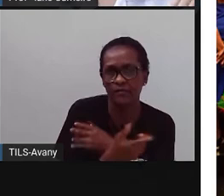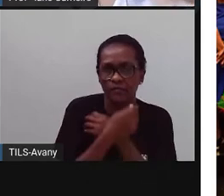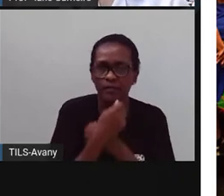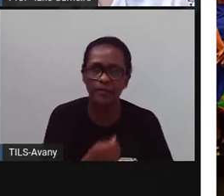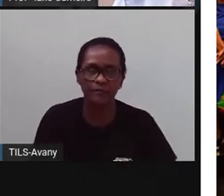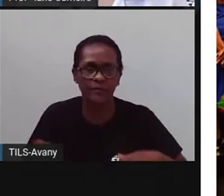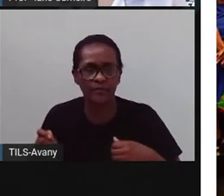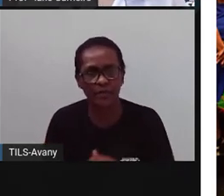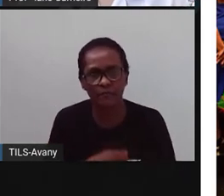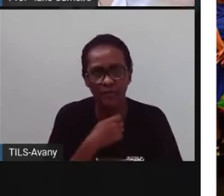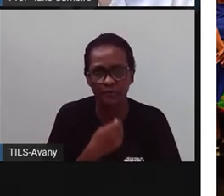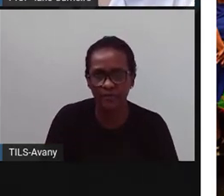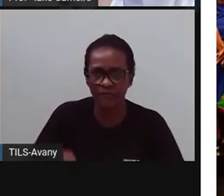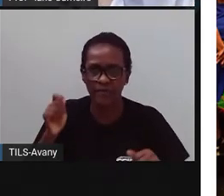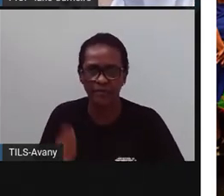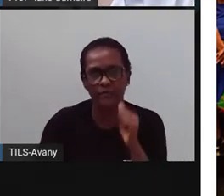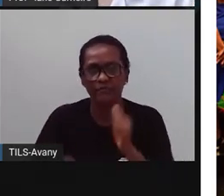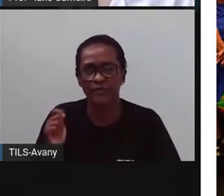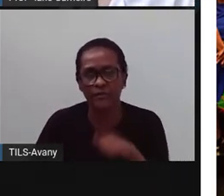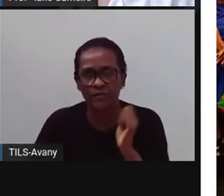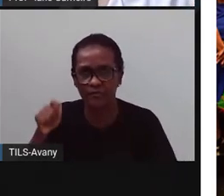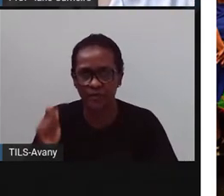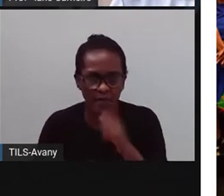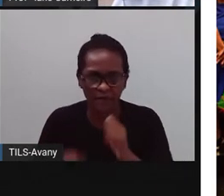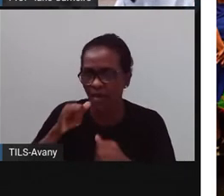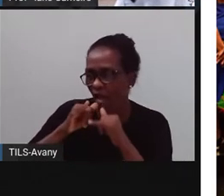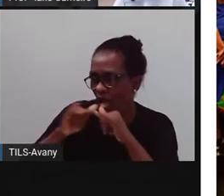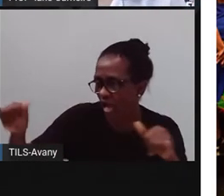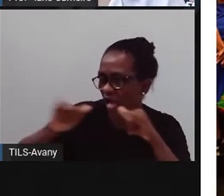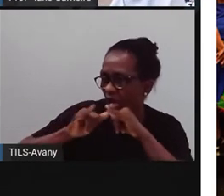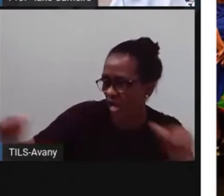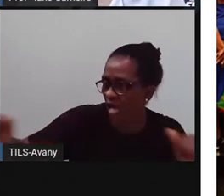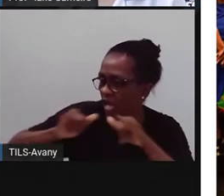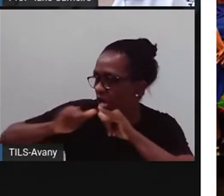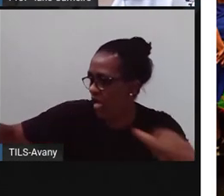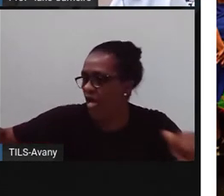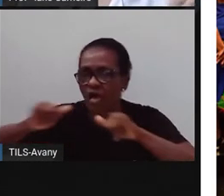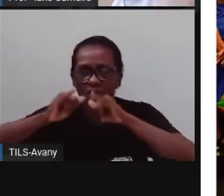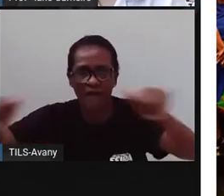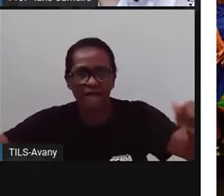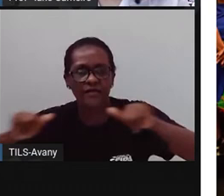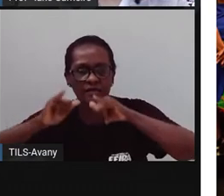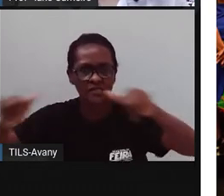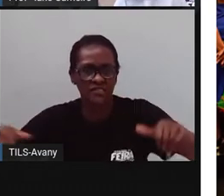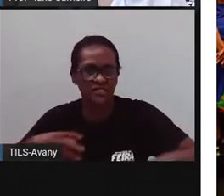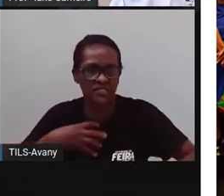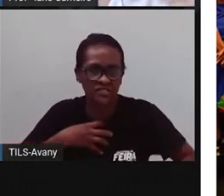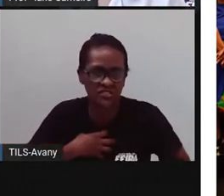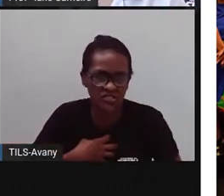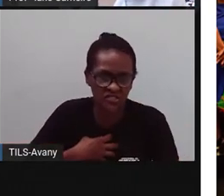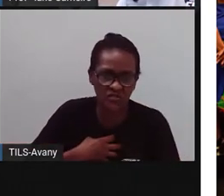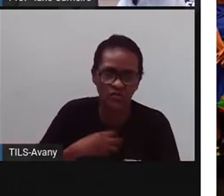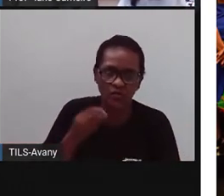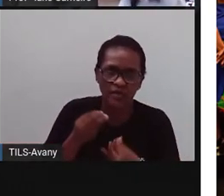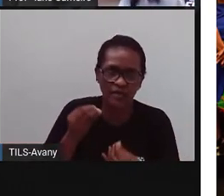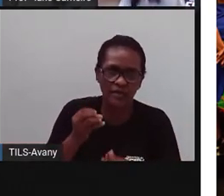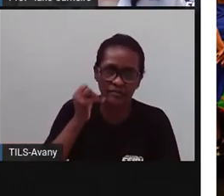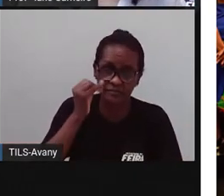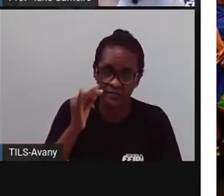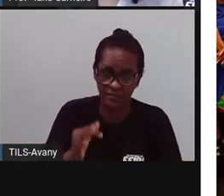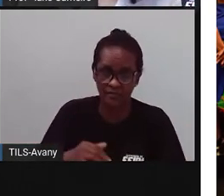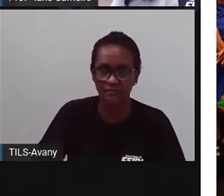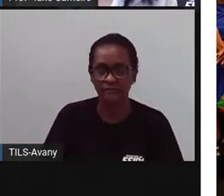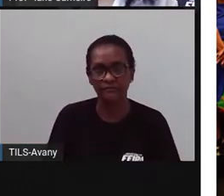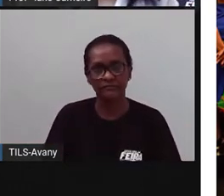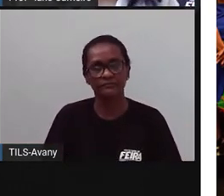elas vão mesmo para a rua extravasar, né? Botar para fora aí o que elas estão sentindo, se divertir, né? Interagir com os